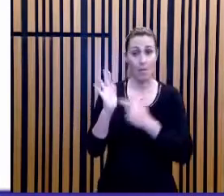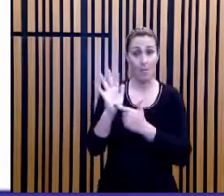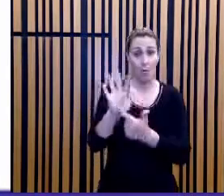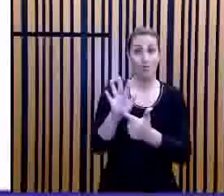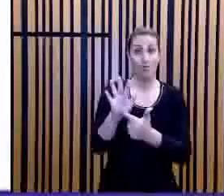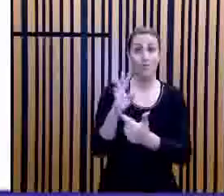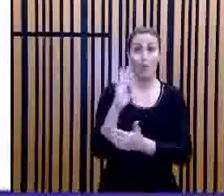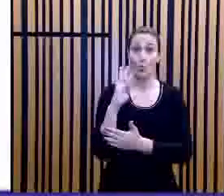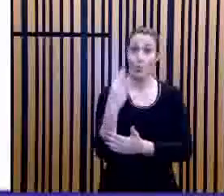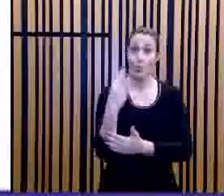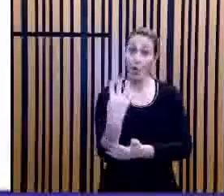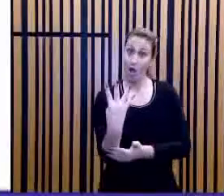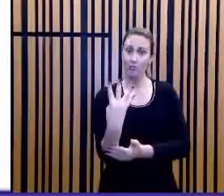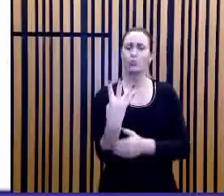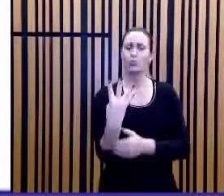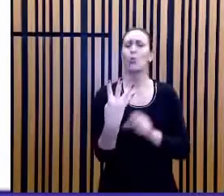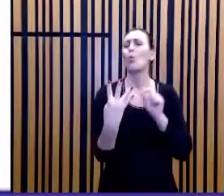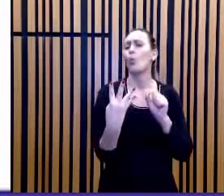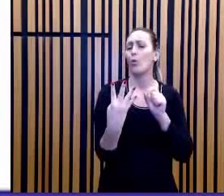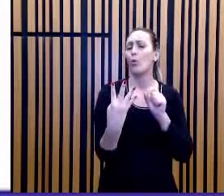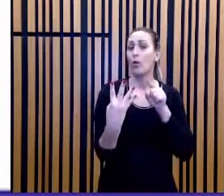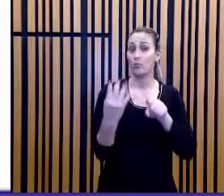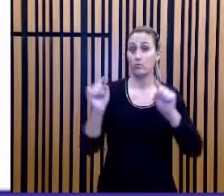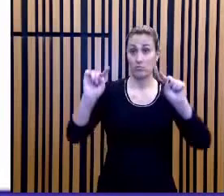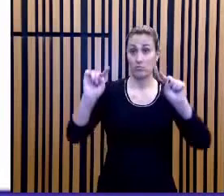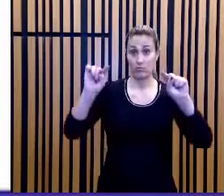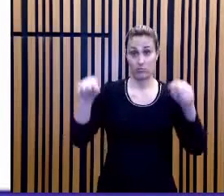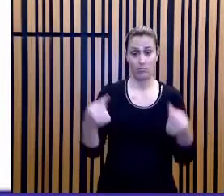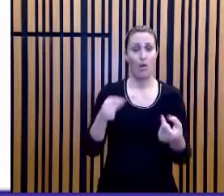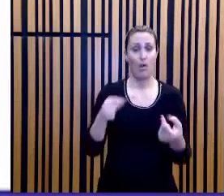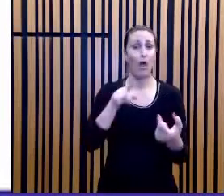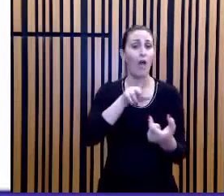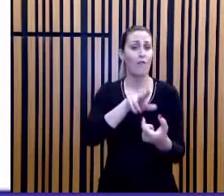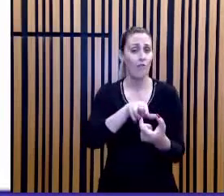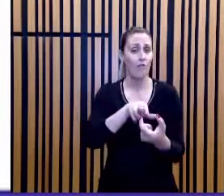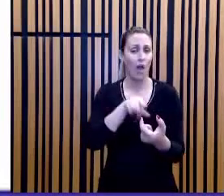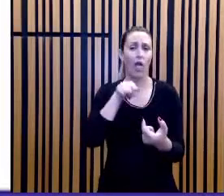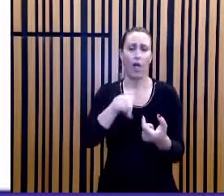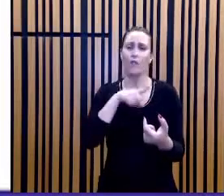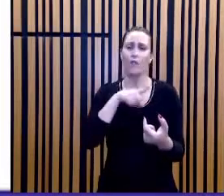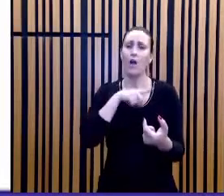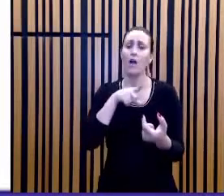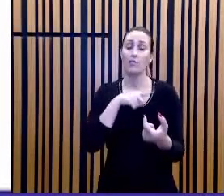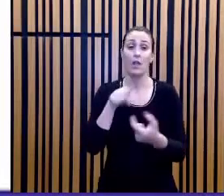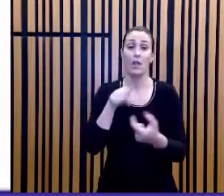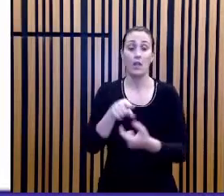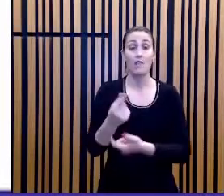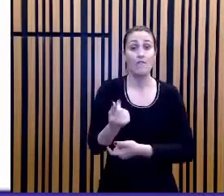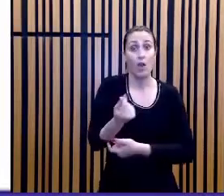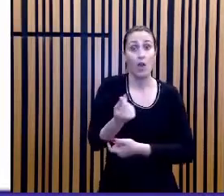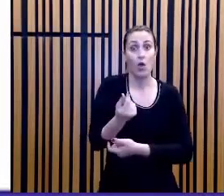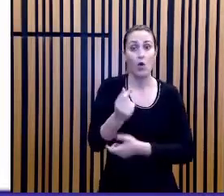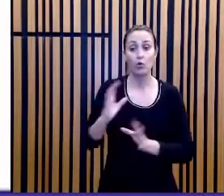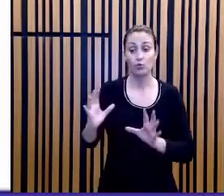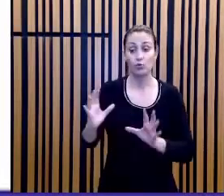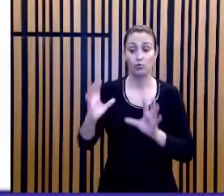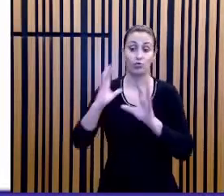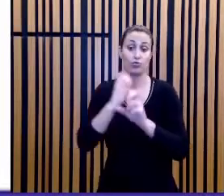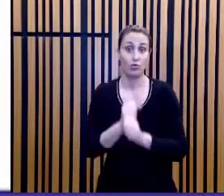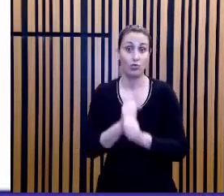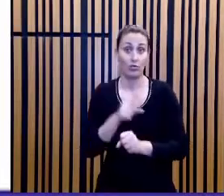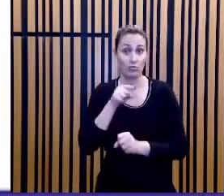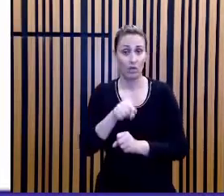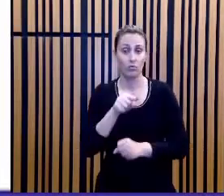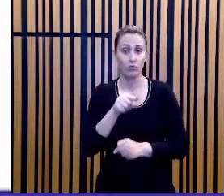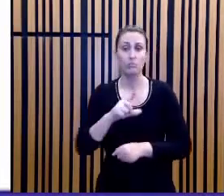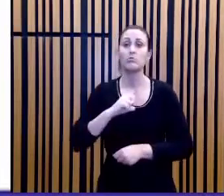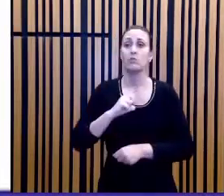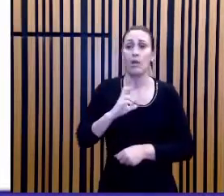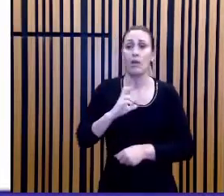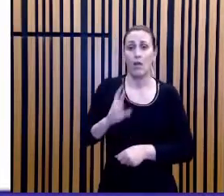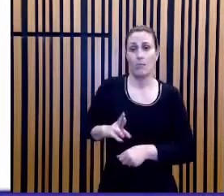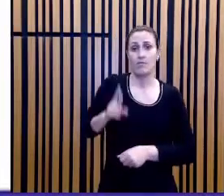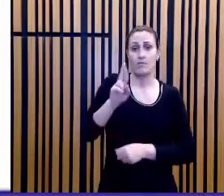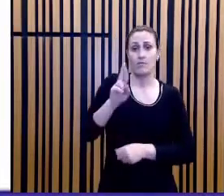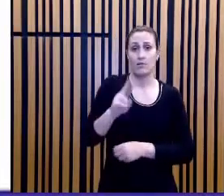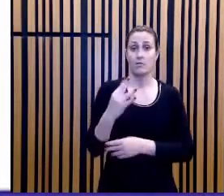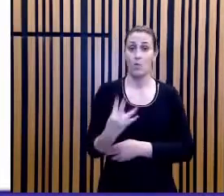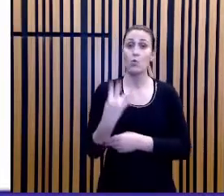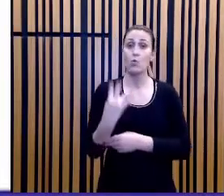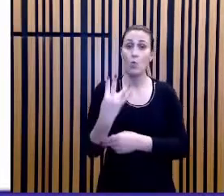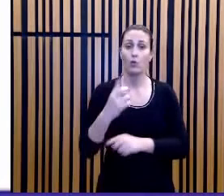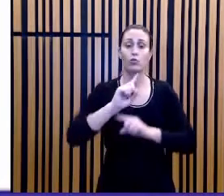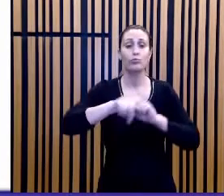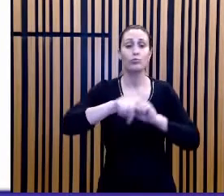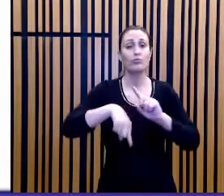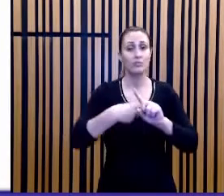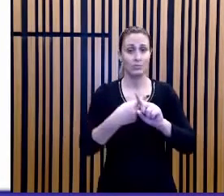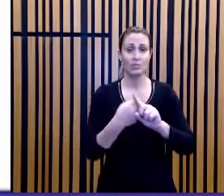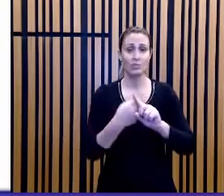chega à conclusão de que a equação de duas variáveis que nos dão o custo total do terreno vai ser representada por 4 que multiplica 2 mais